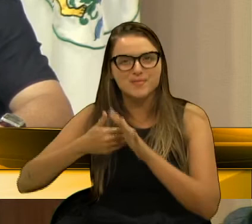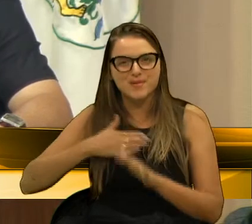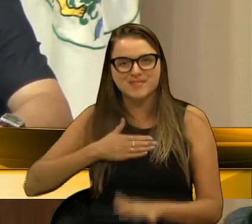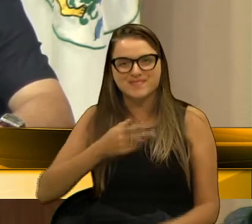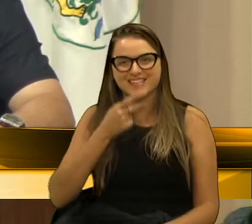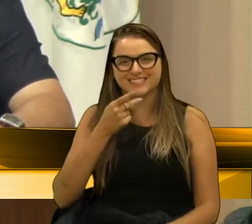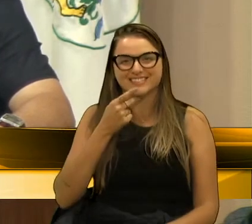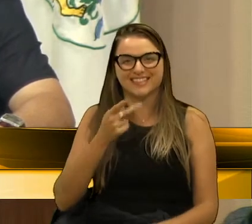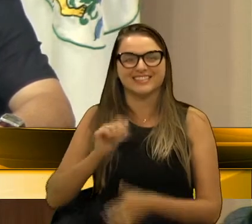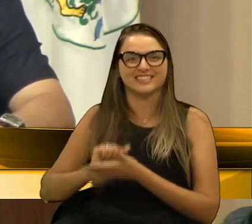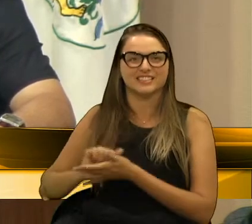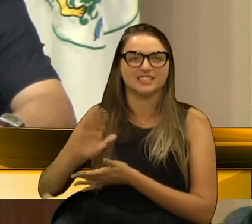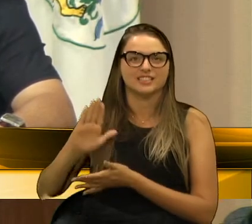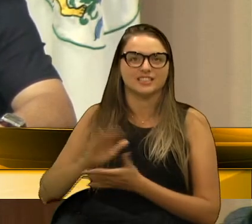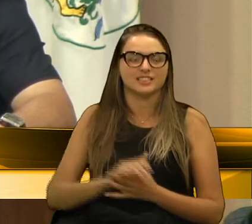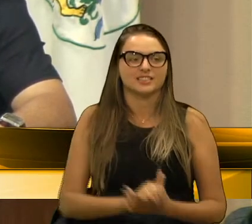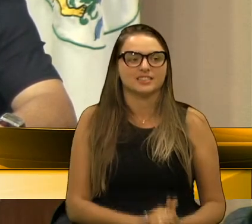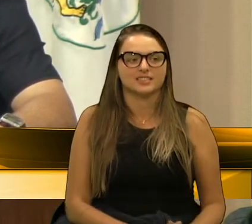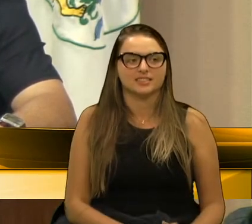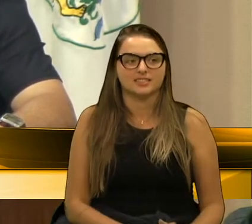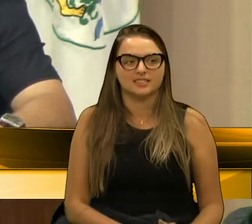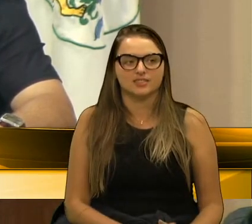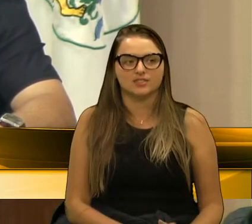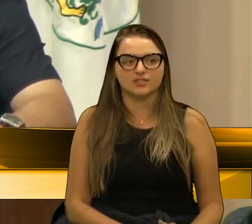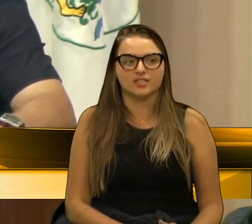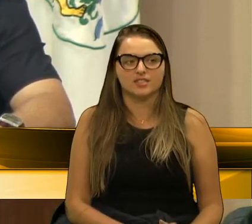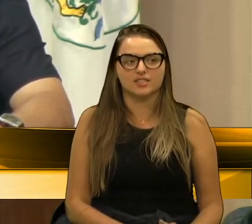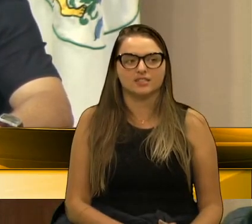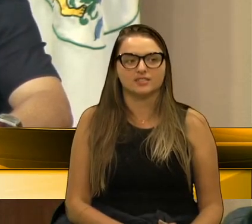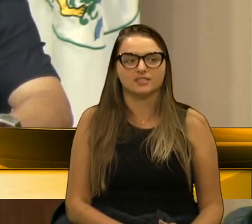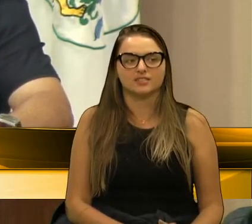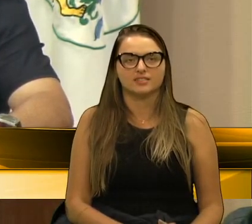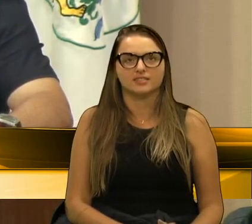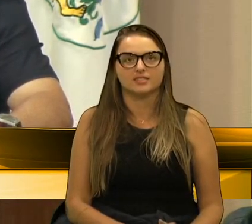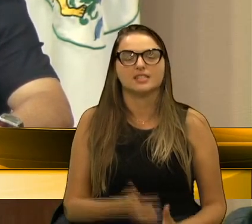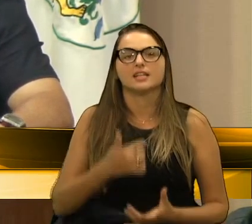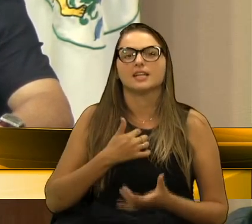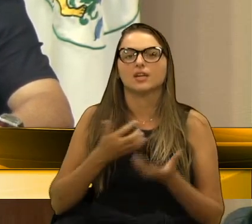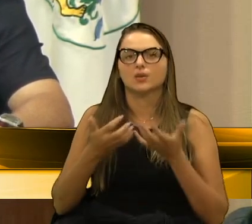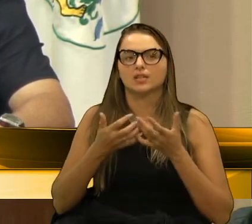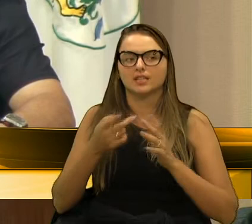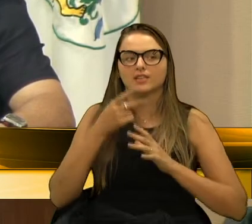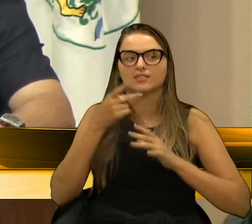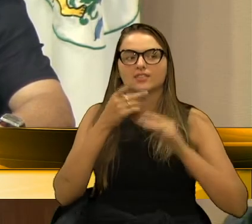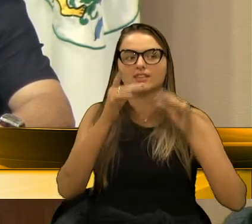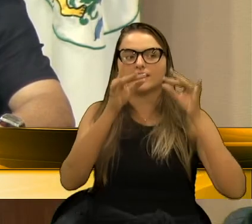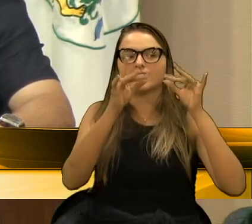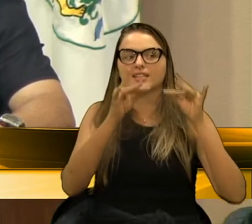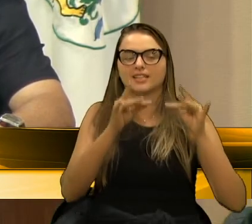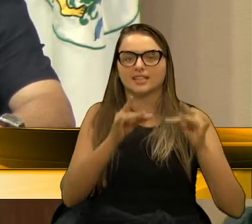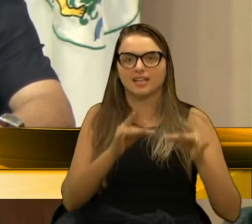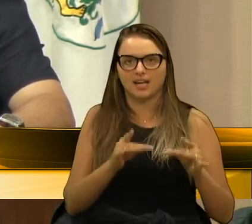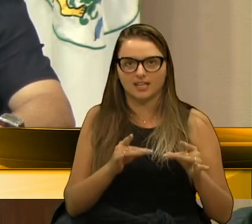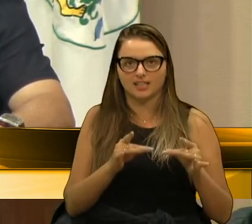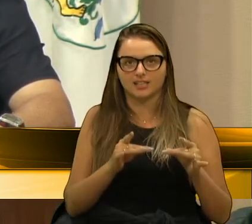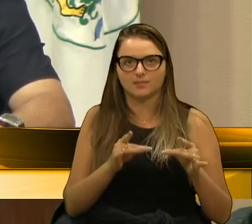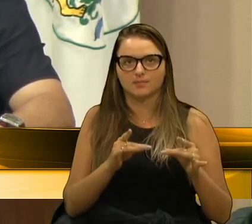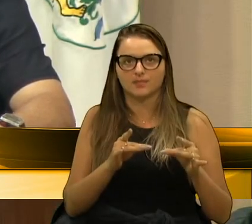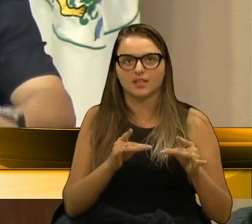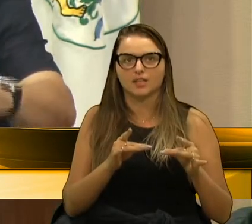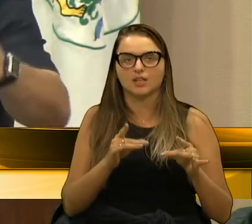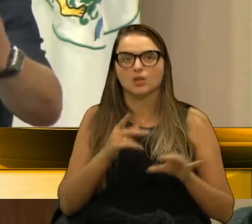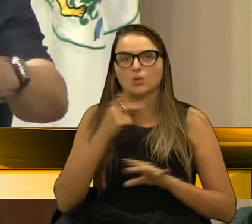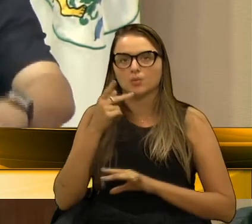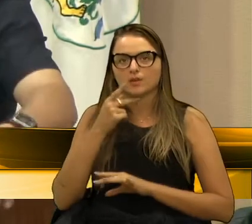Foi de uma parte, vereador. Sim, mas o que eu queria dizer, alguns detalhezinhos que vem à tona com uma fala minha,